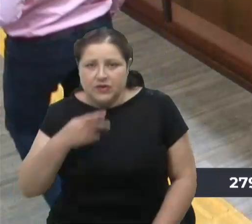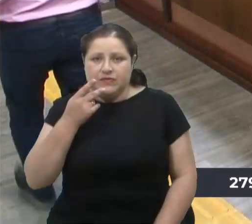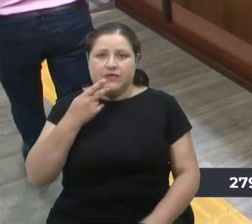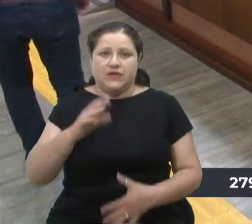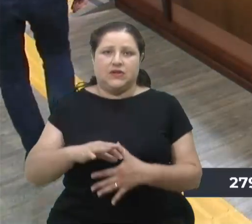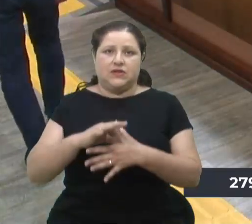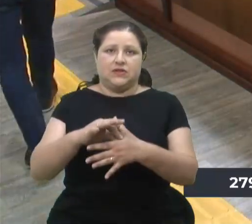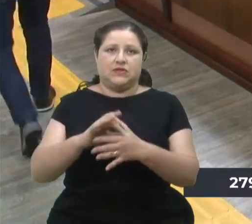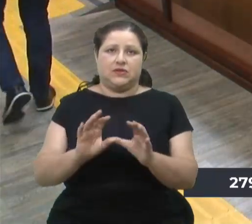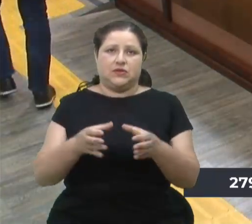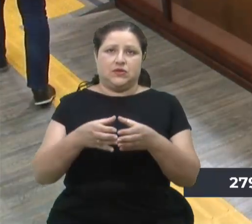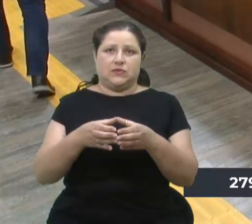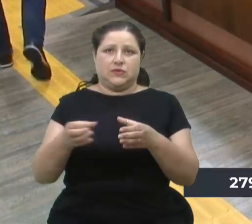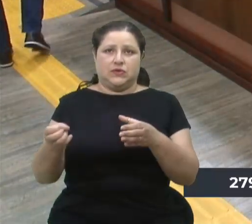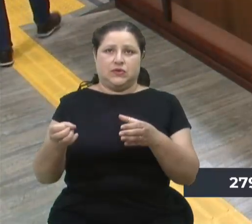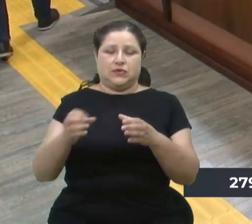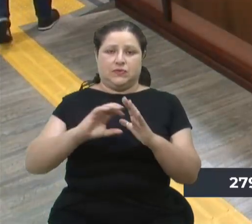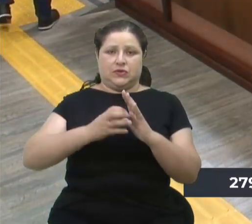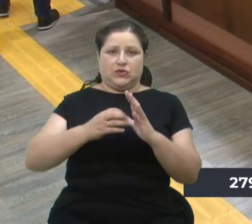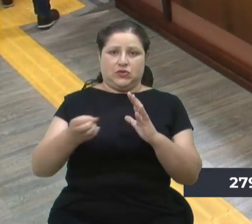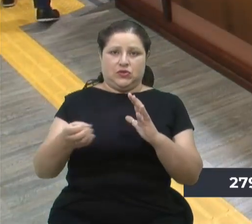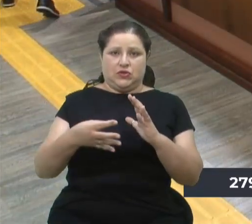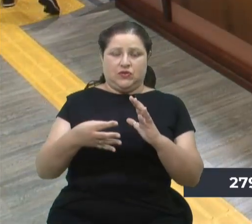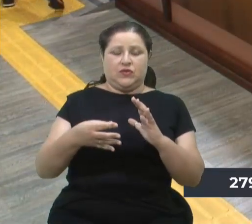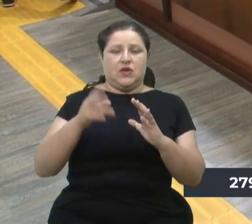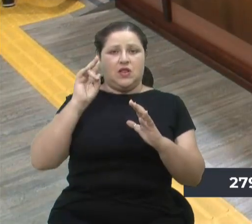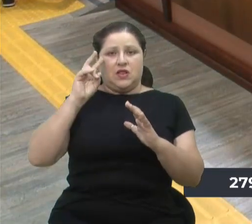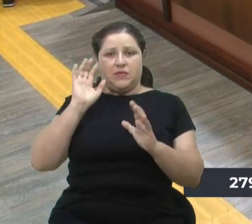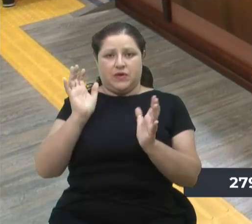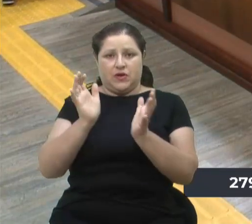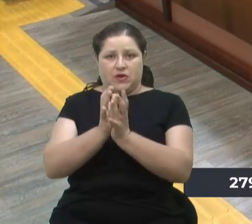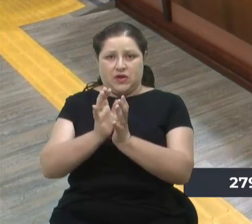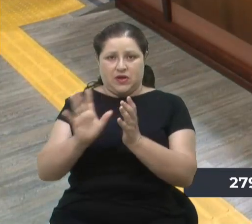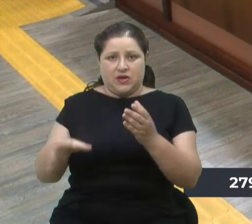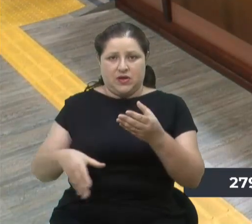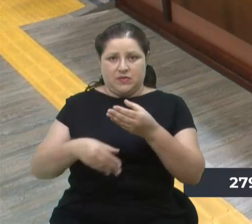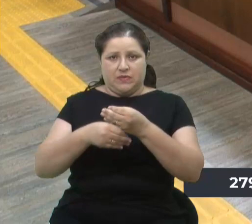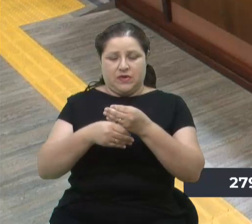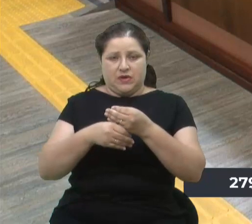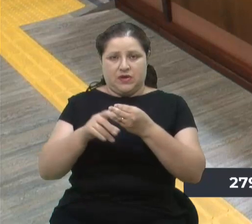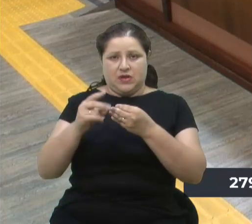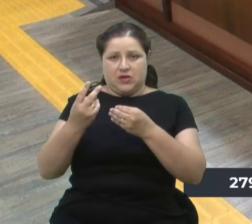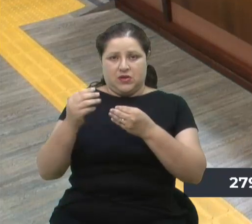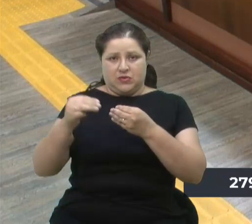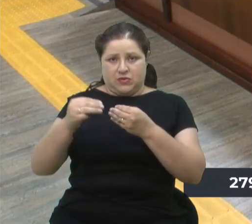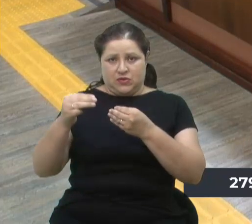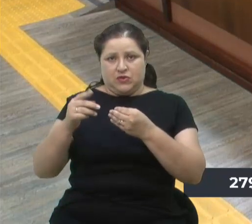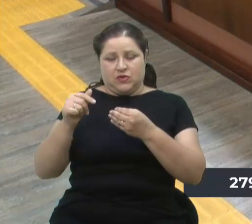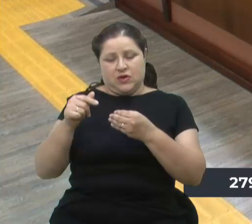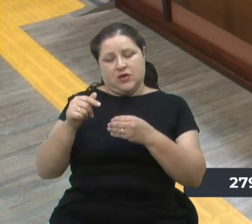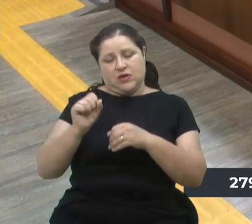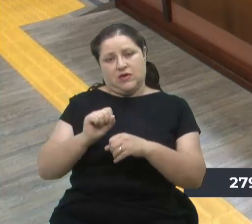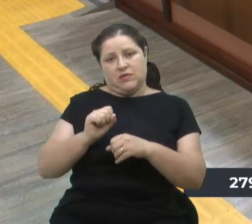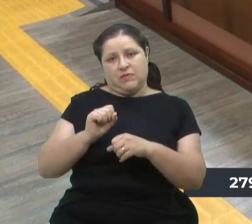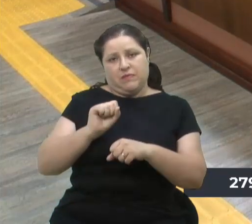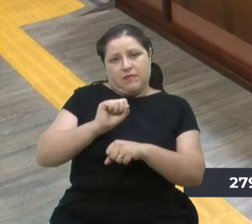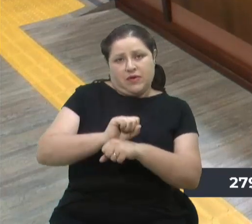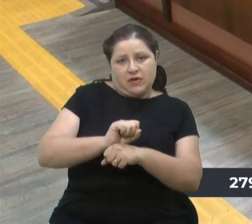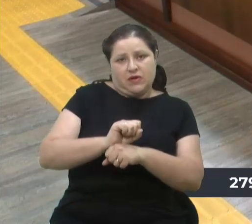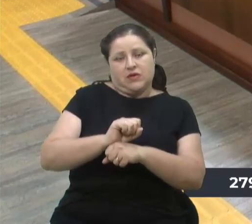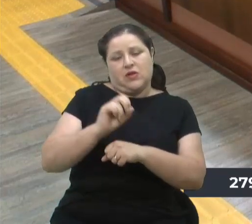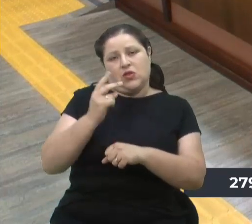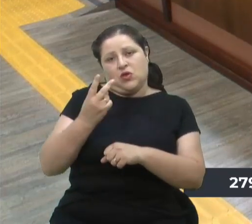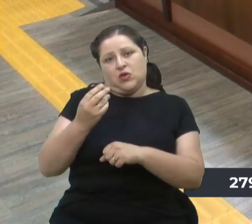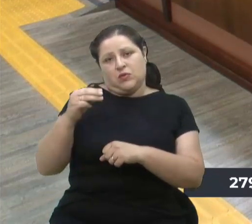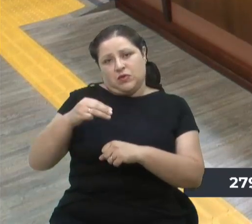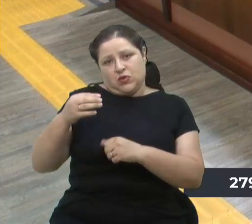Lembrar os colegas que o aparte é dois minutos. É uma interrupção consentida, mas são só